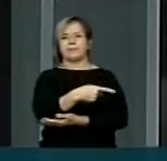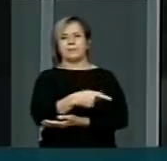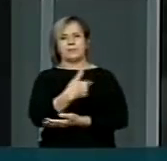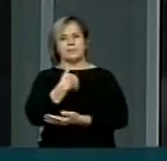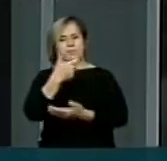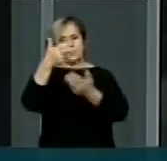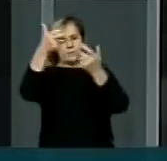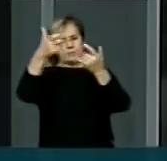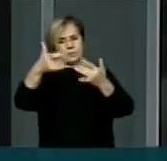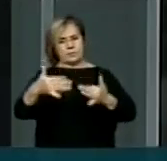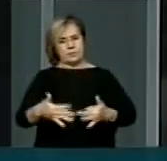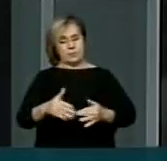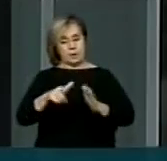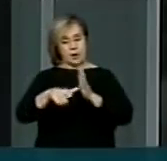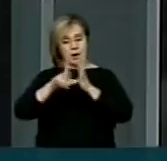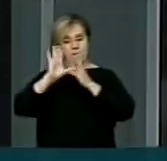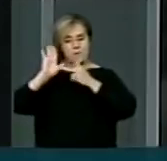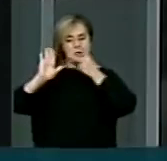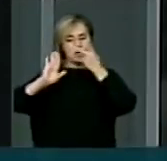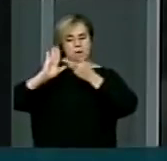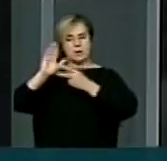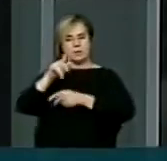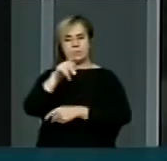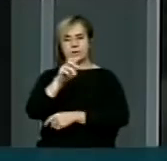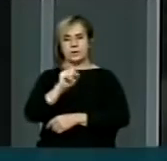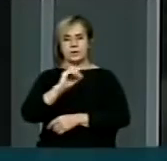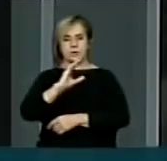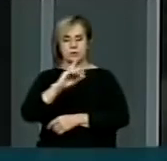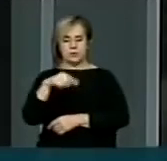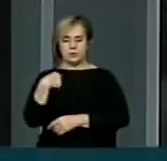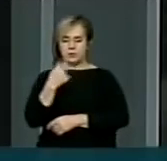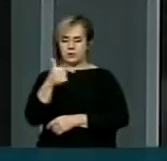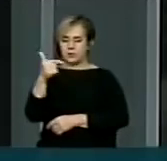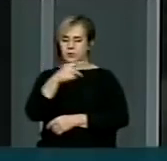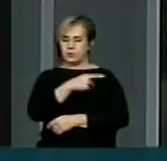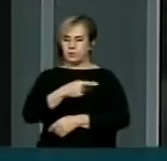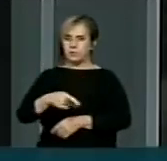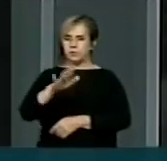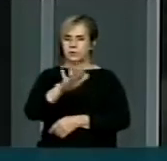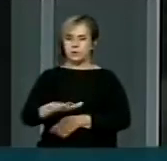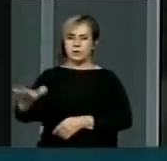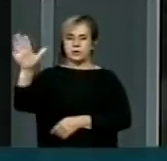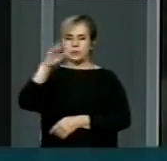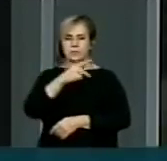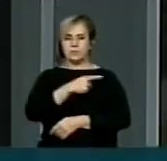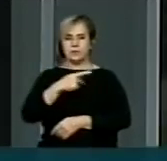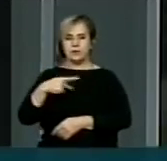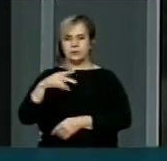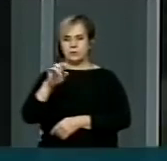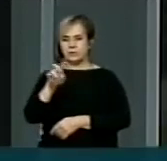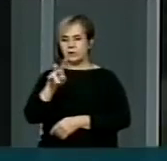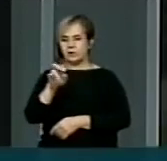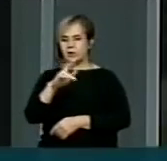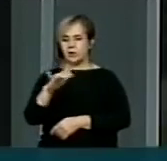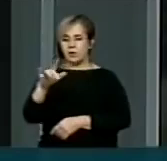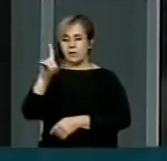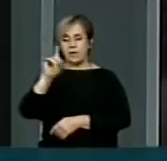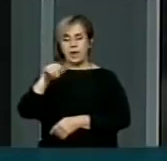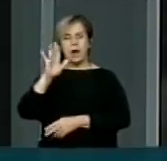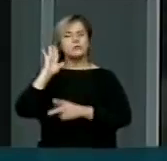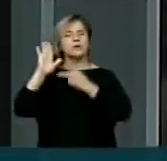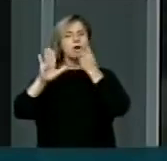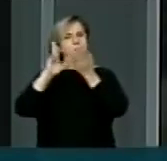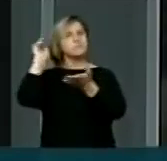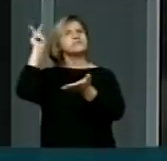que a pré-candidatura do PSC, do nosso vice-presidente nacional, do pastor Everaldo, é uma candidatura para valer, é uma candidatura